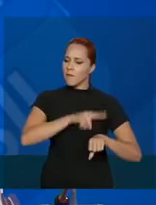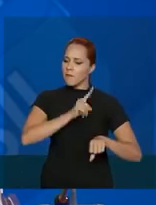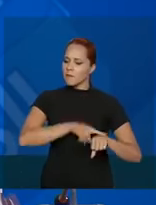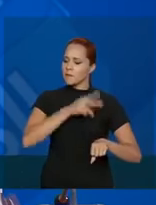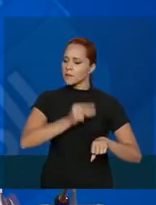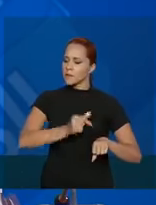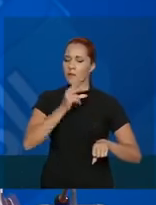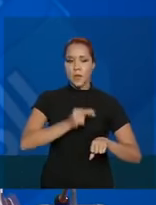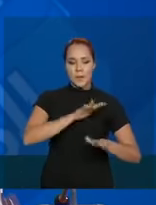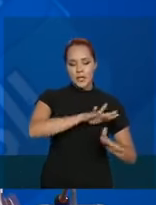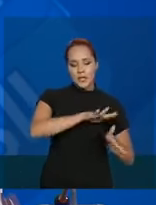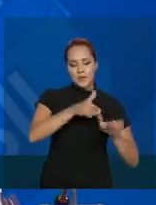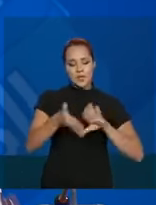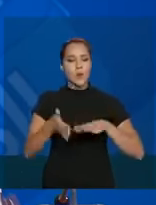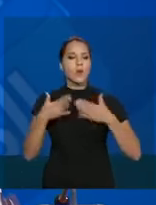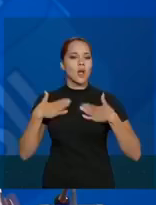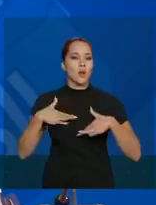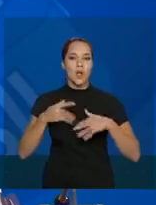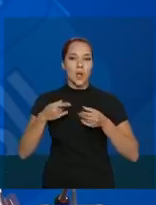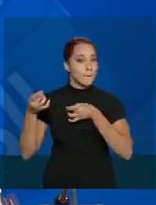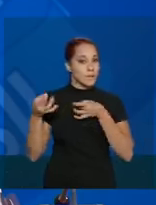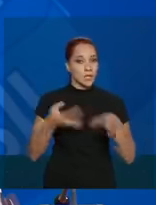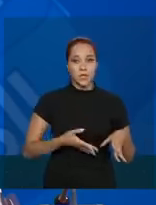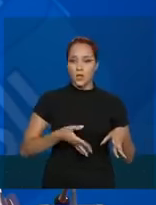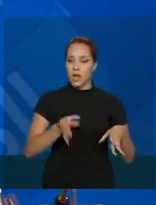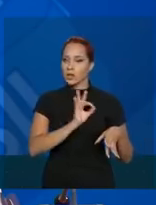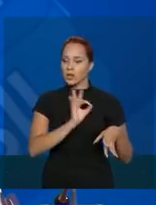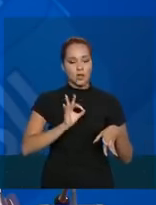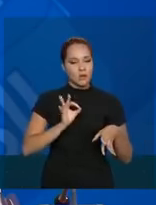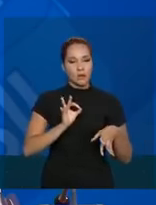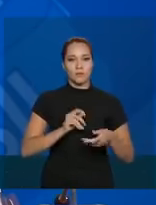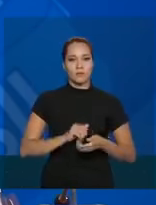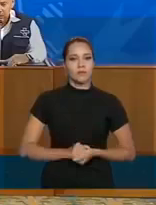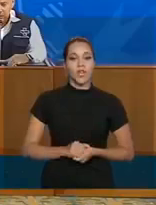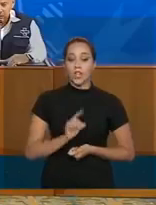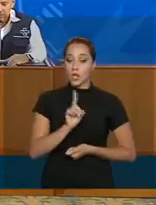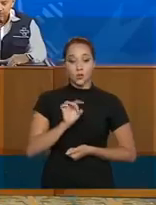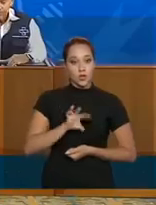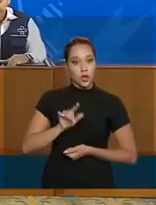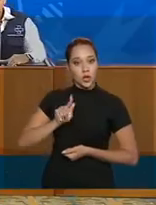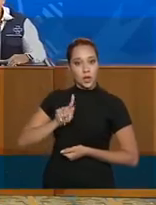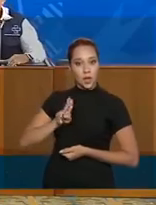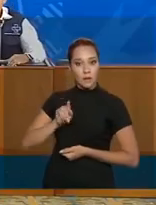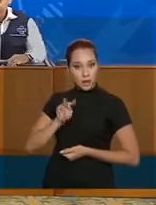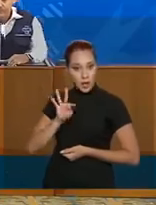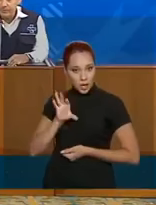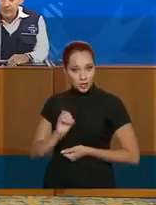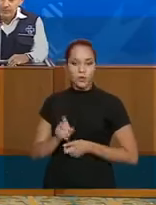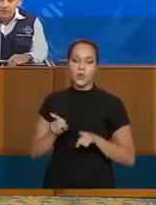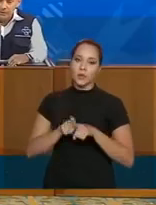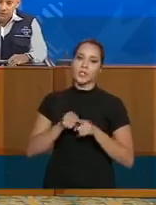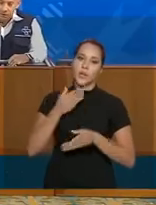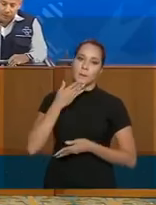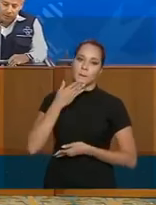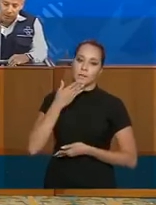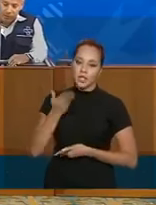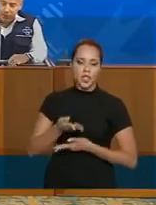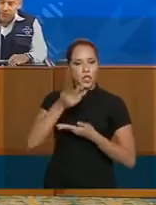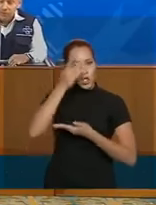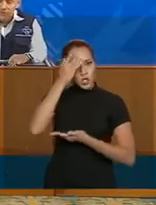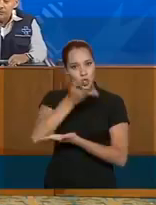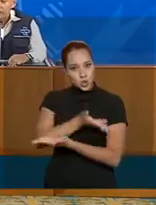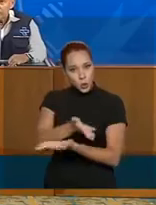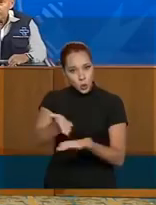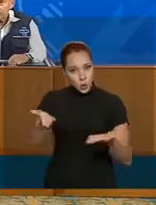transição com toda calma. Eu não vou abandonar o barco no meio do caminho. Não só o Gabardo, como eu já pedi esta conduta a todos